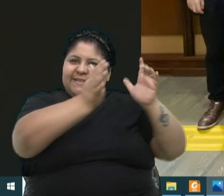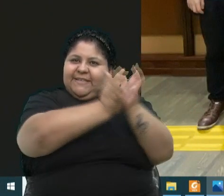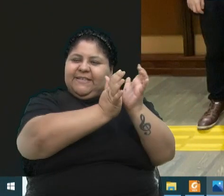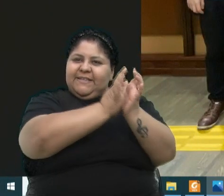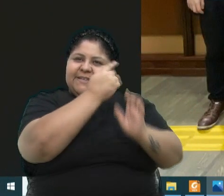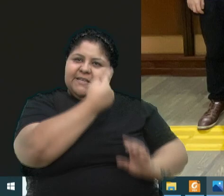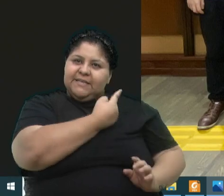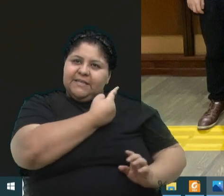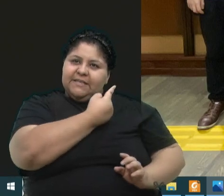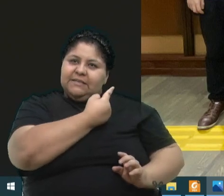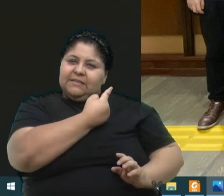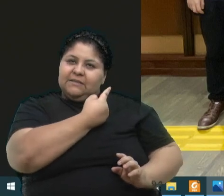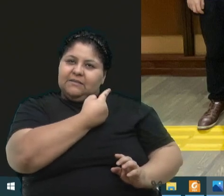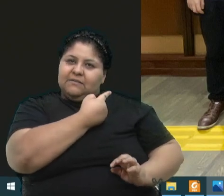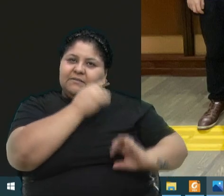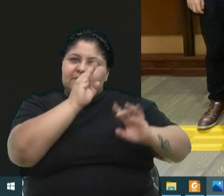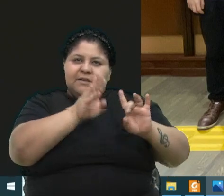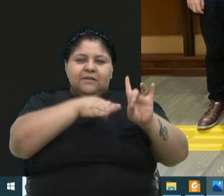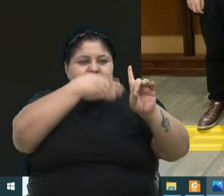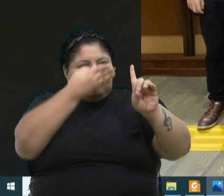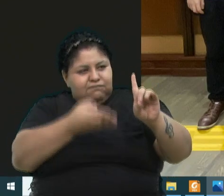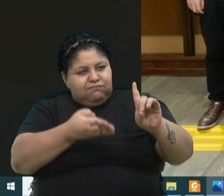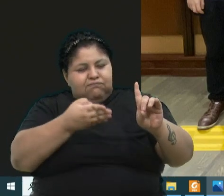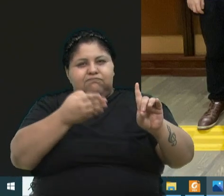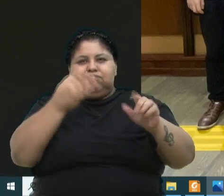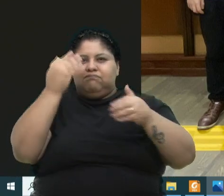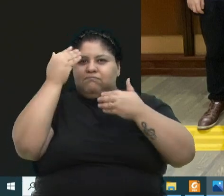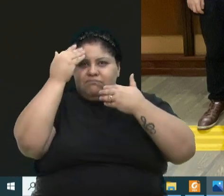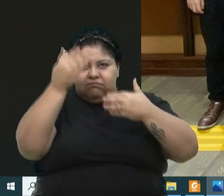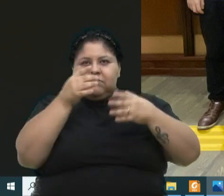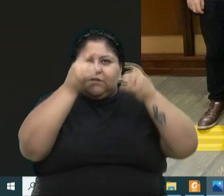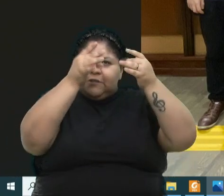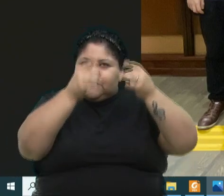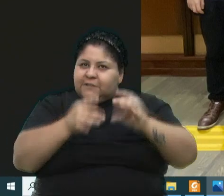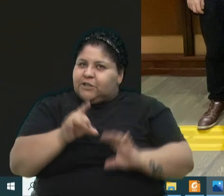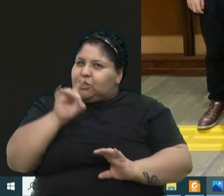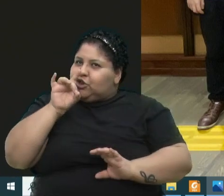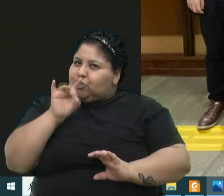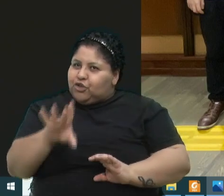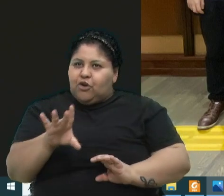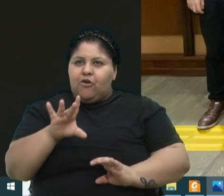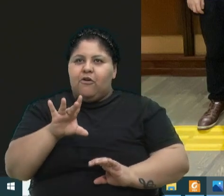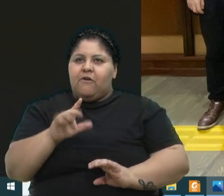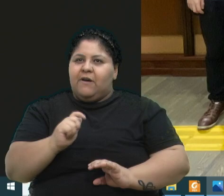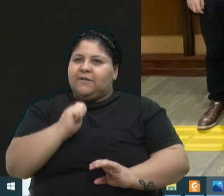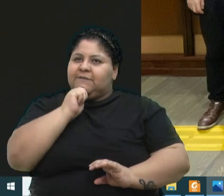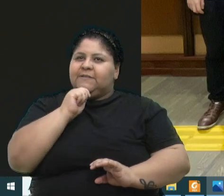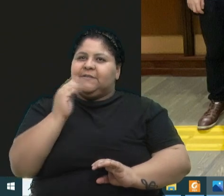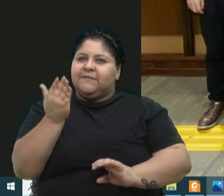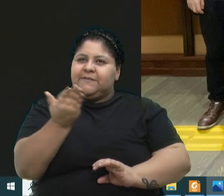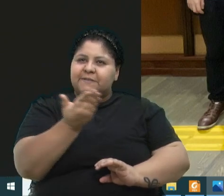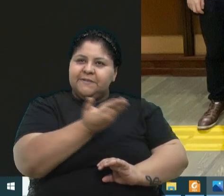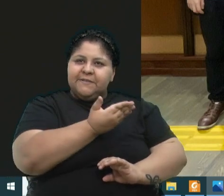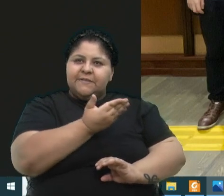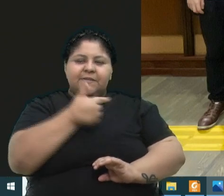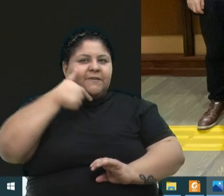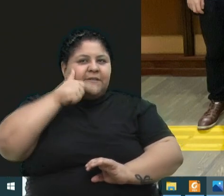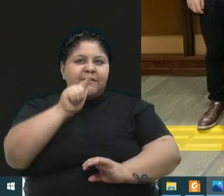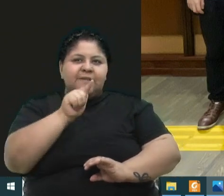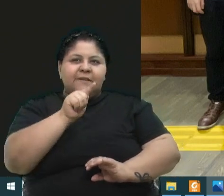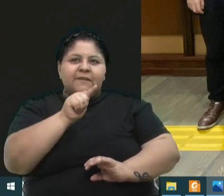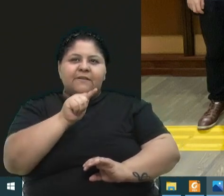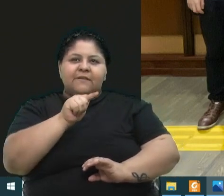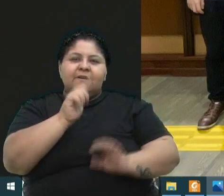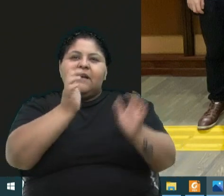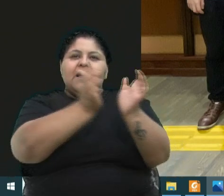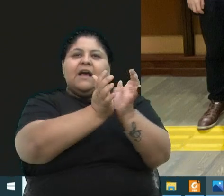preciso dedicar esse agradecimento muito especial, que eu acho que é só assim que a gente funciona. Então, eu quero falar, a turma do meu gabinete,